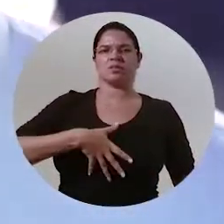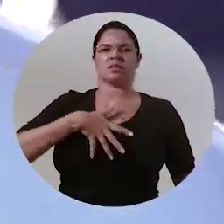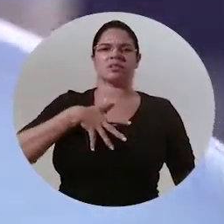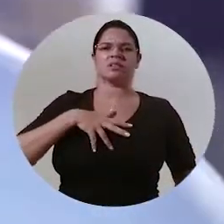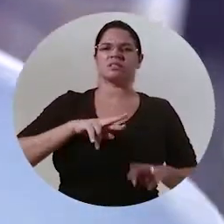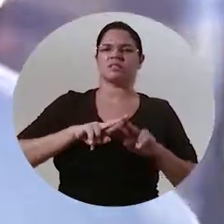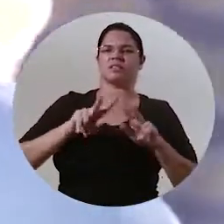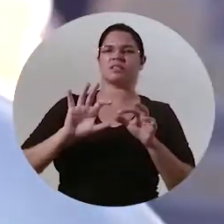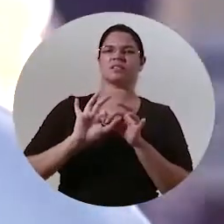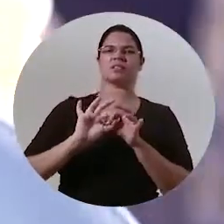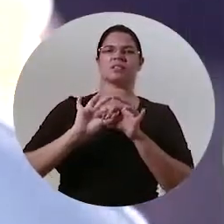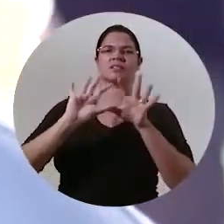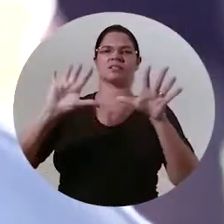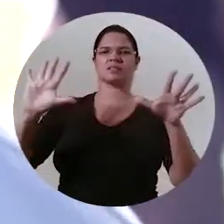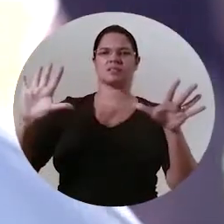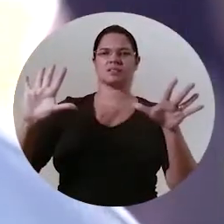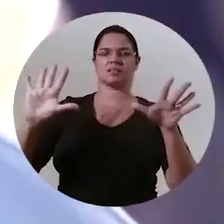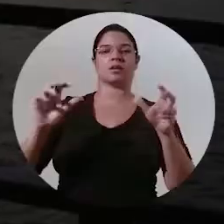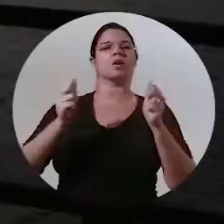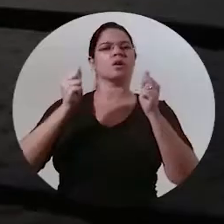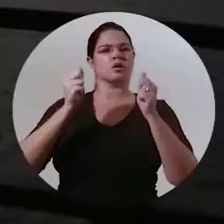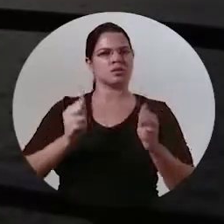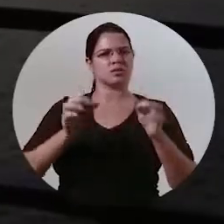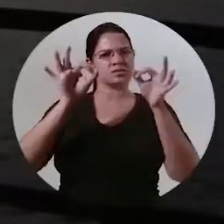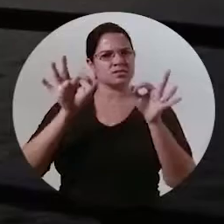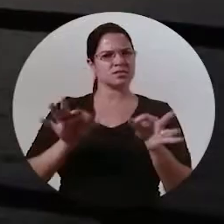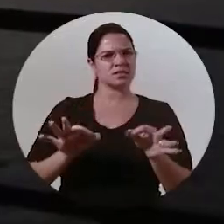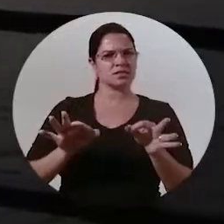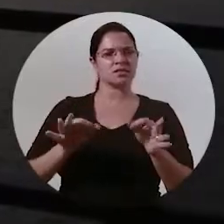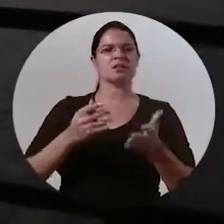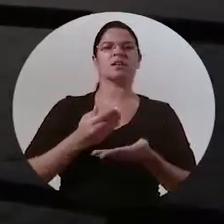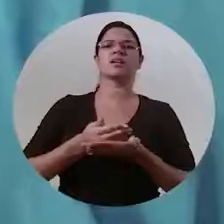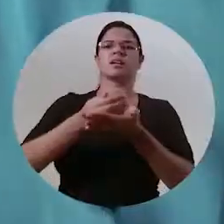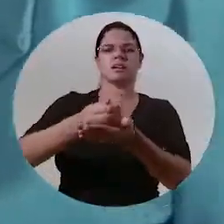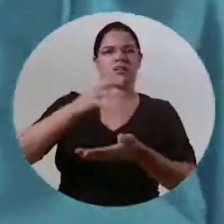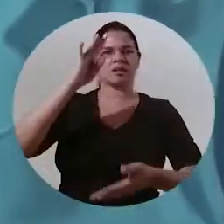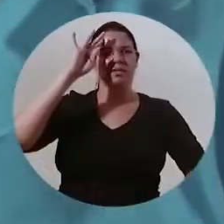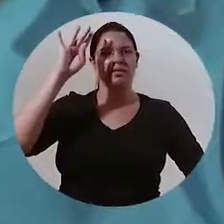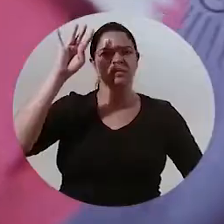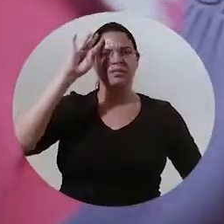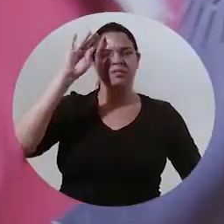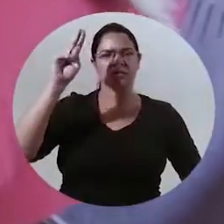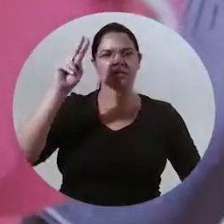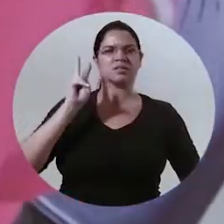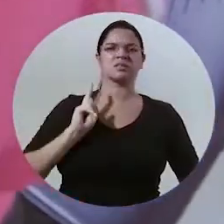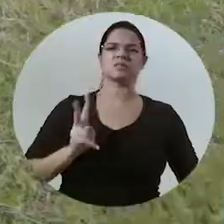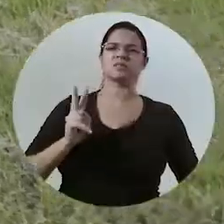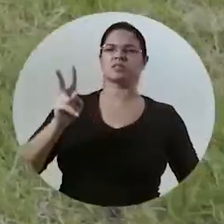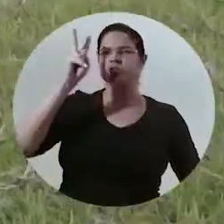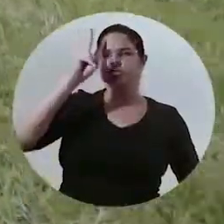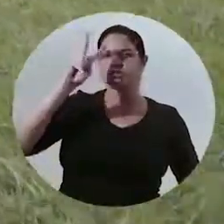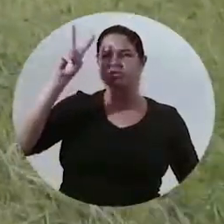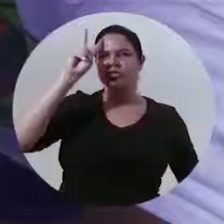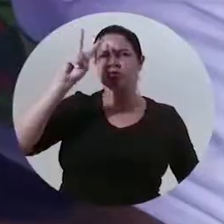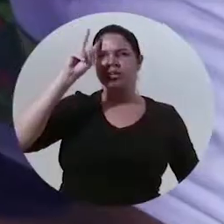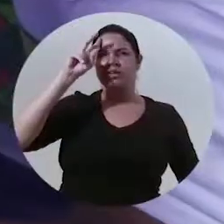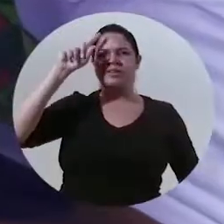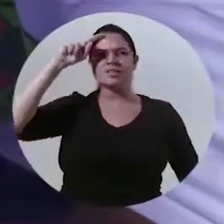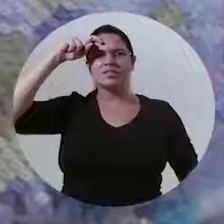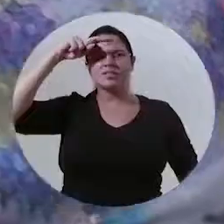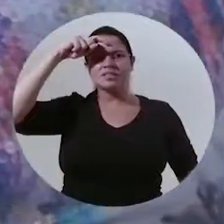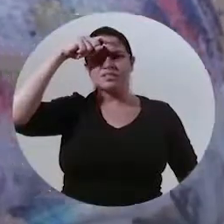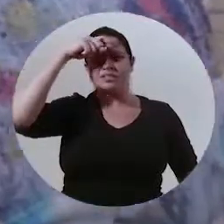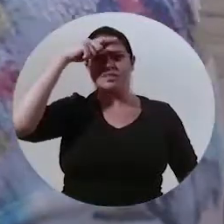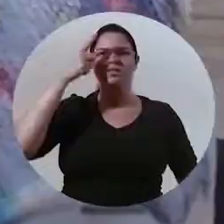sensação de liberdade Com certeza levaremos na memória um tanto assim de